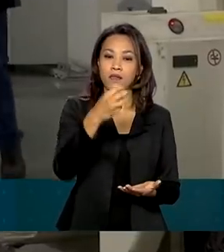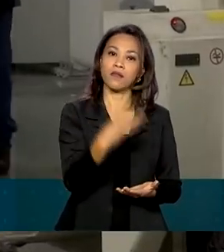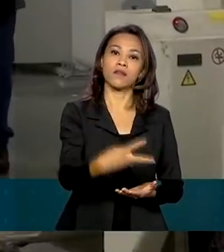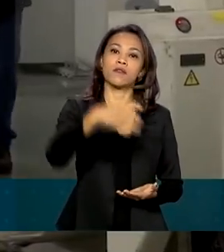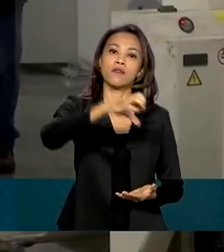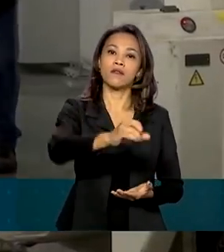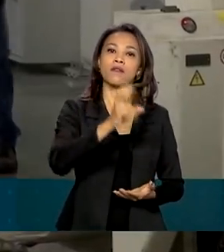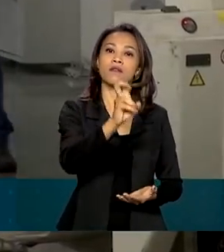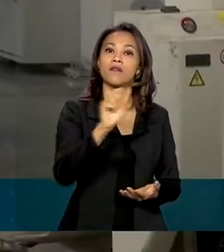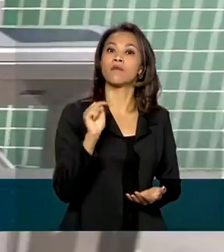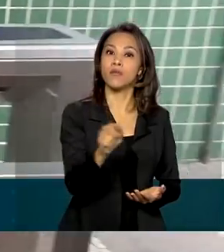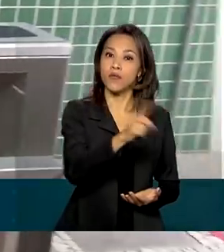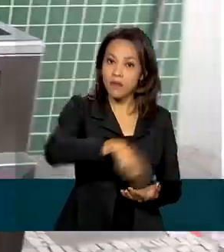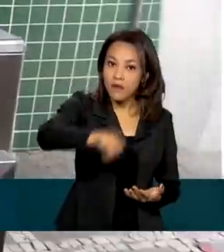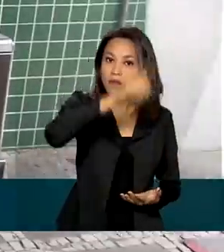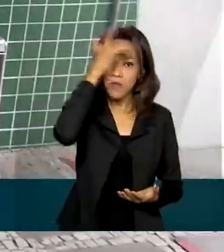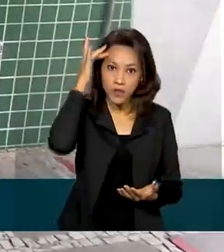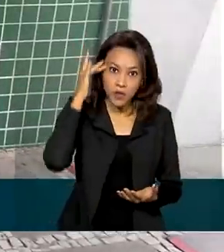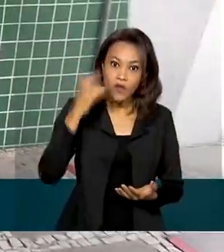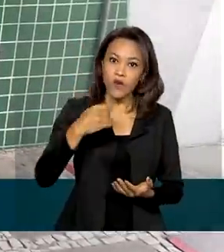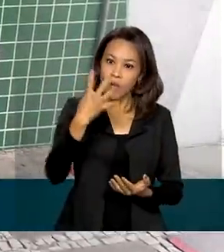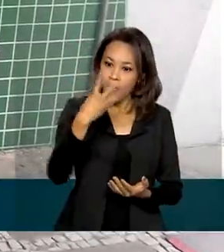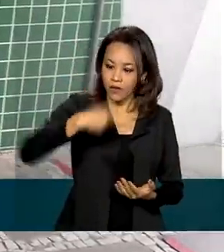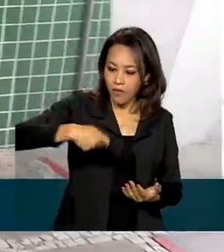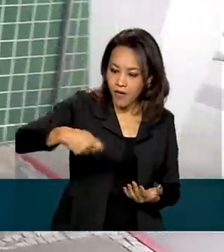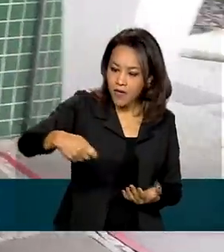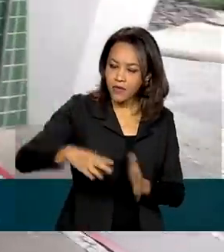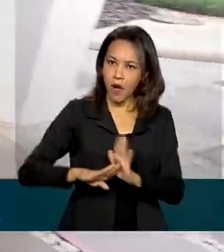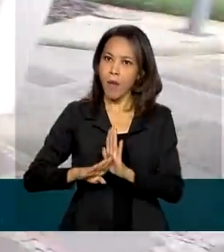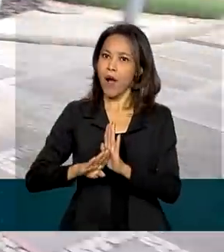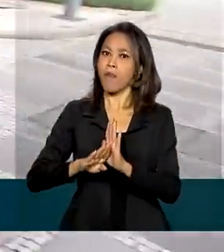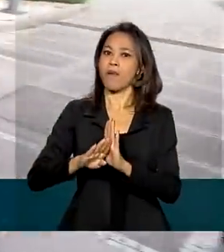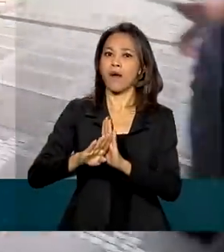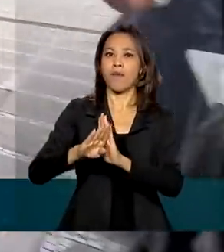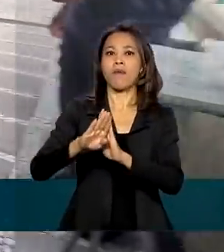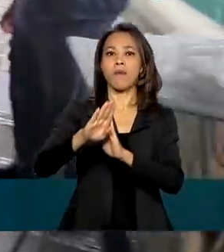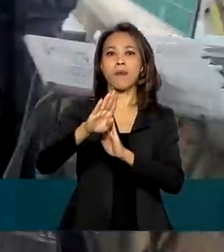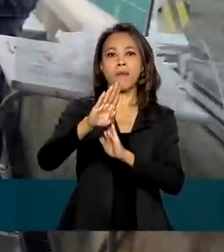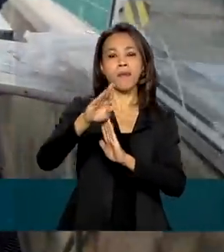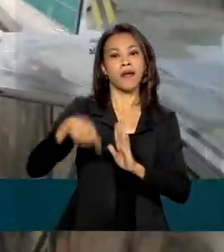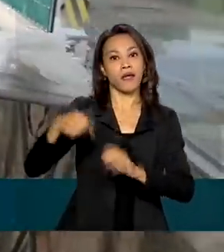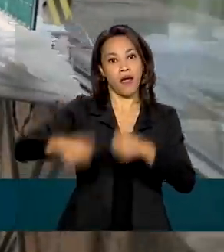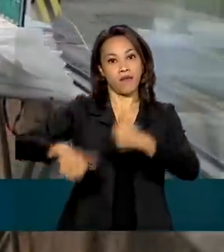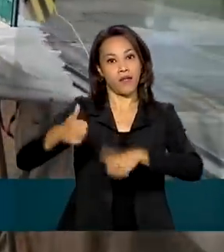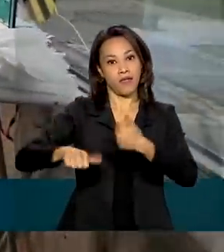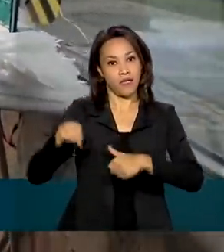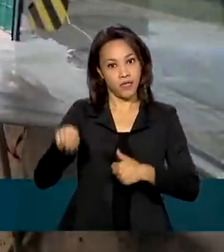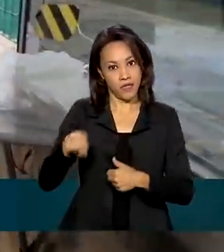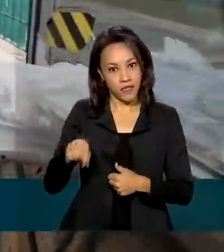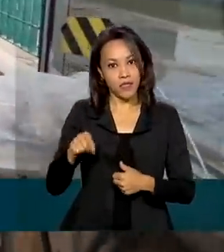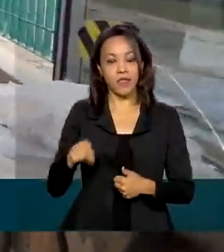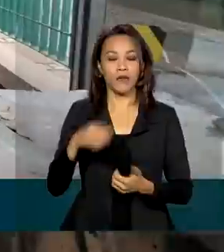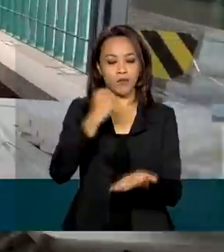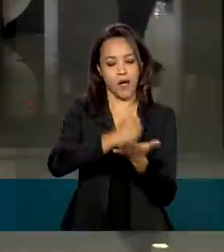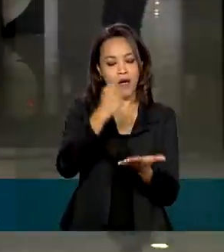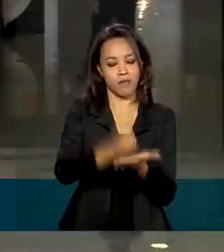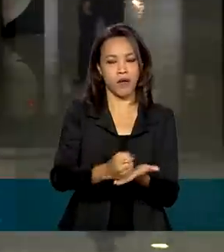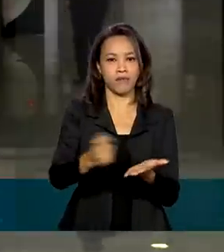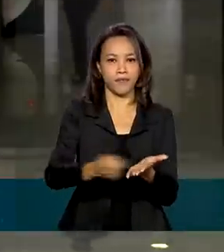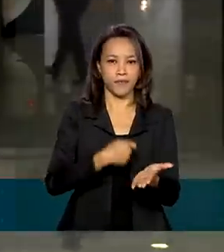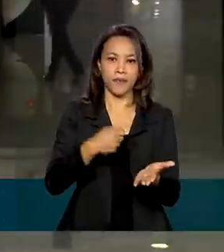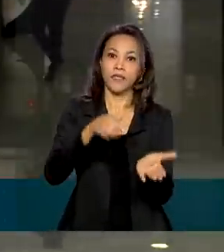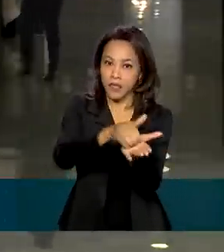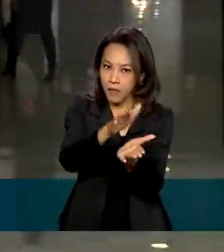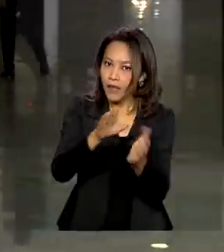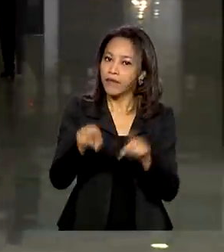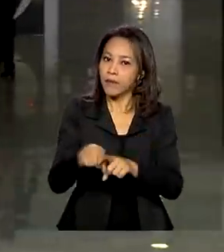pessoas. Foi o quarto mês consecutivo de alta na pesquisa que mede as demissões e contratações com carteira assinada. As